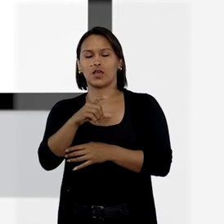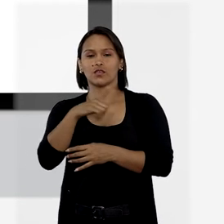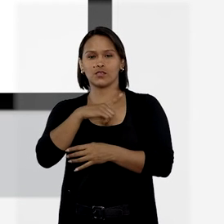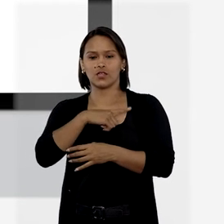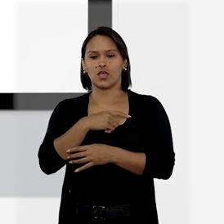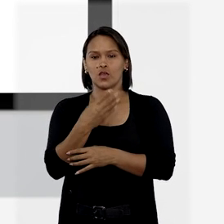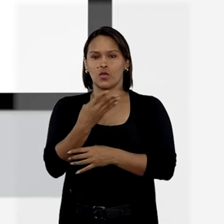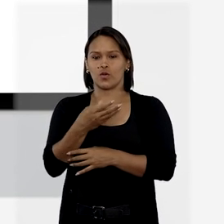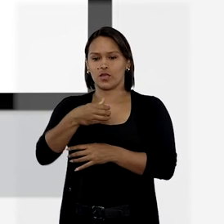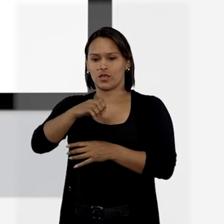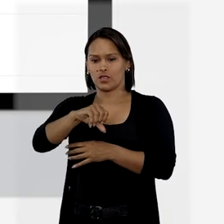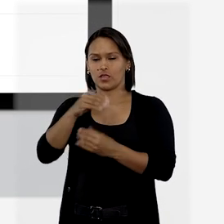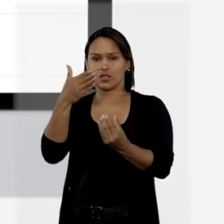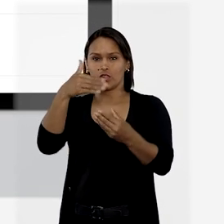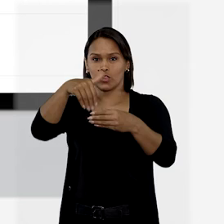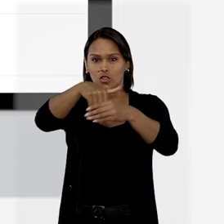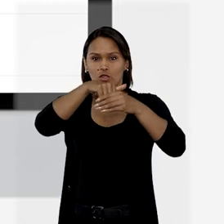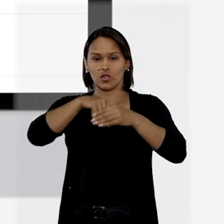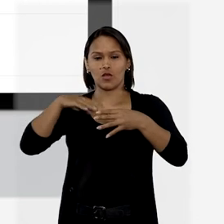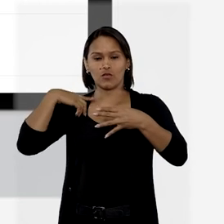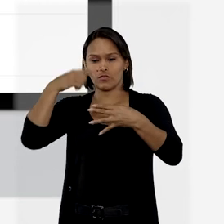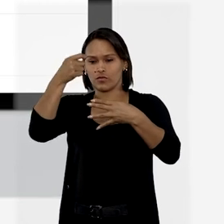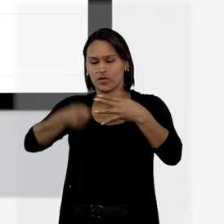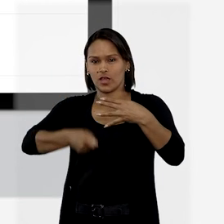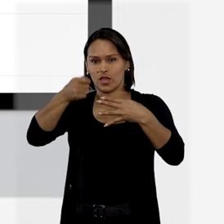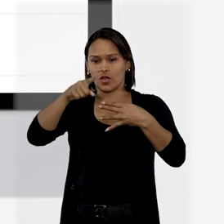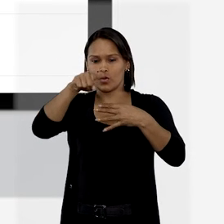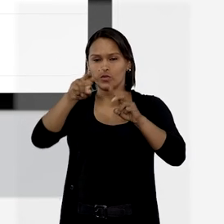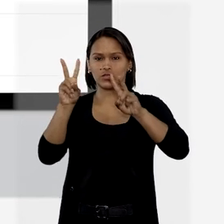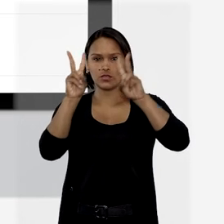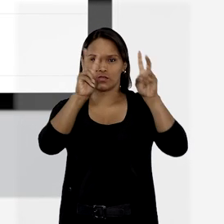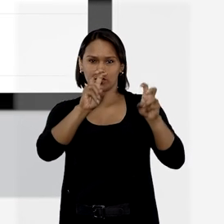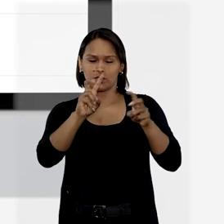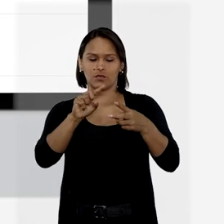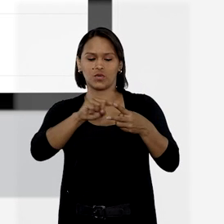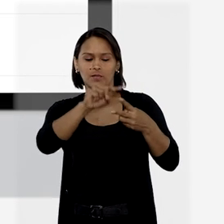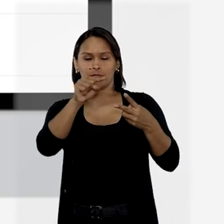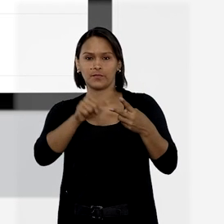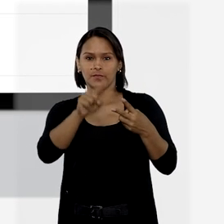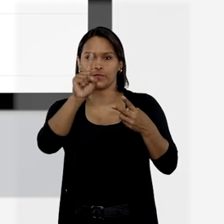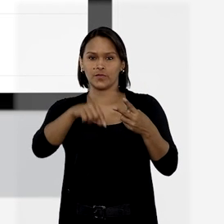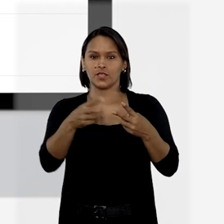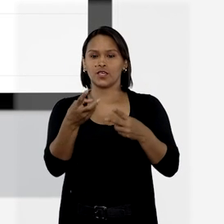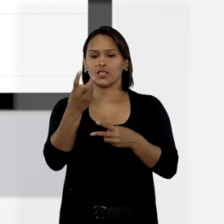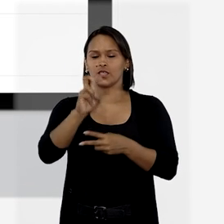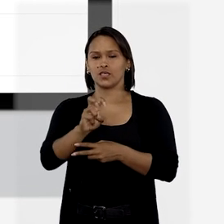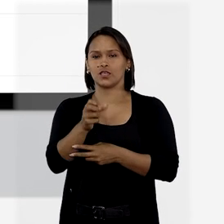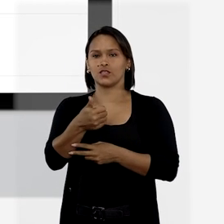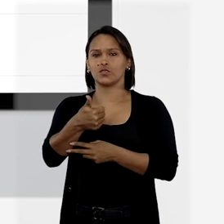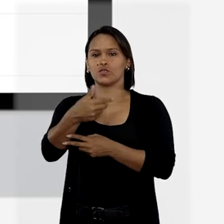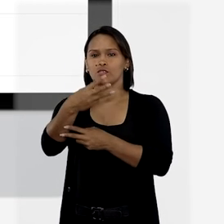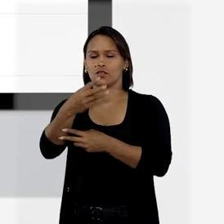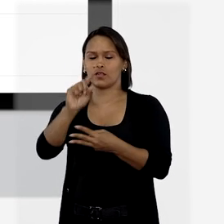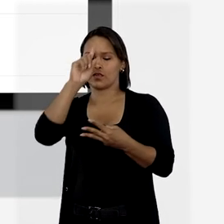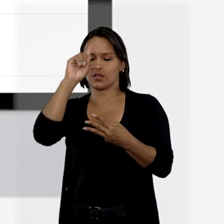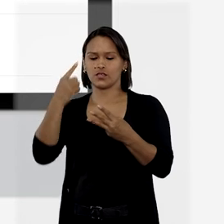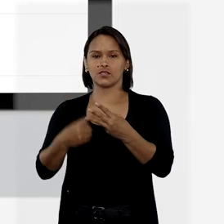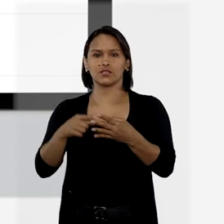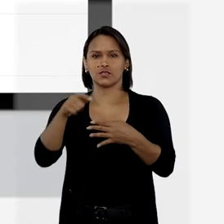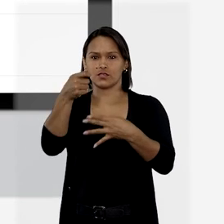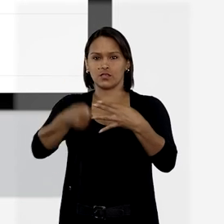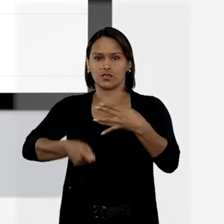49 acórdons que tratam exatamente desse tema, e 513 decisões